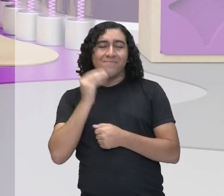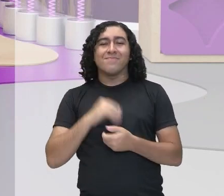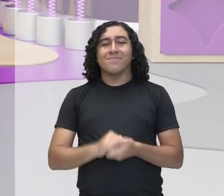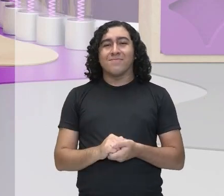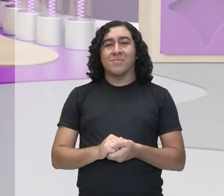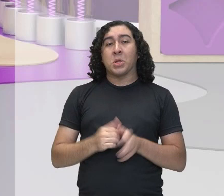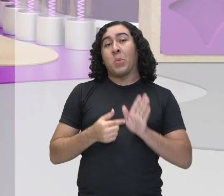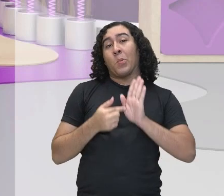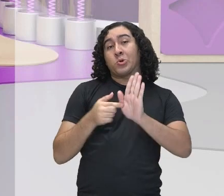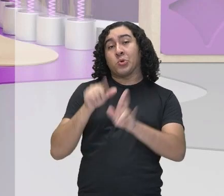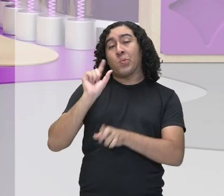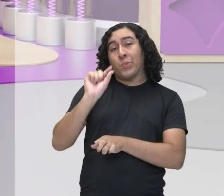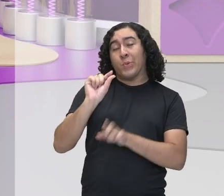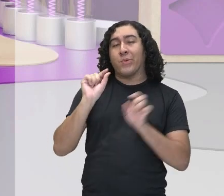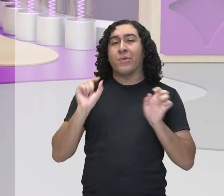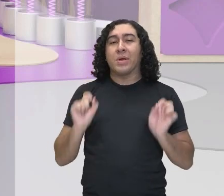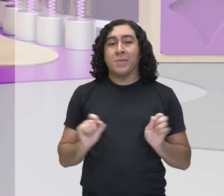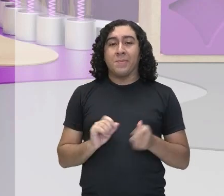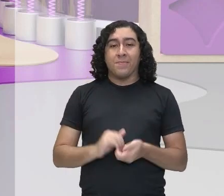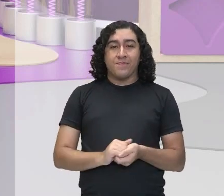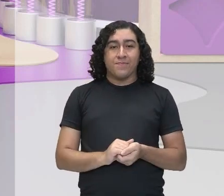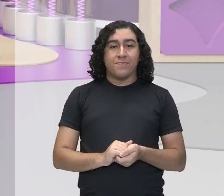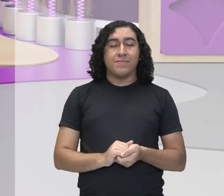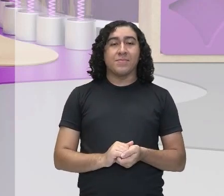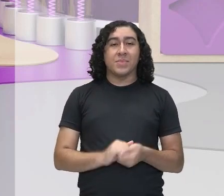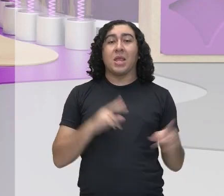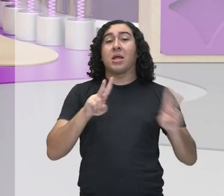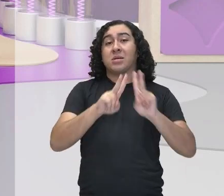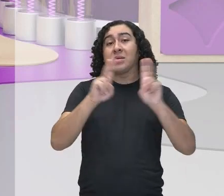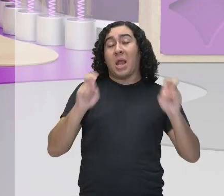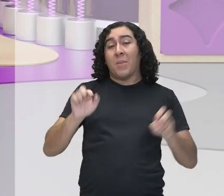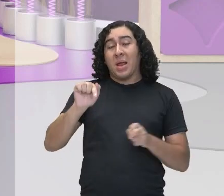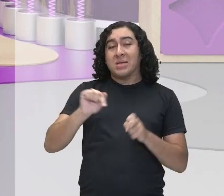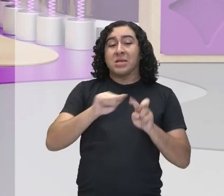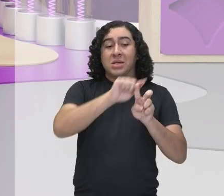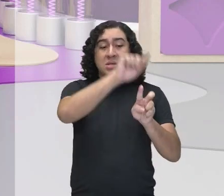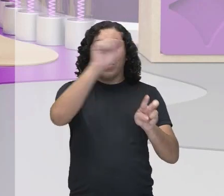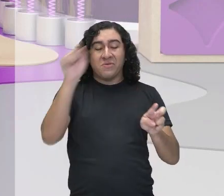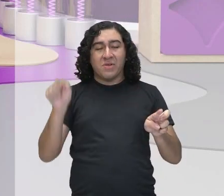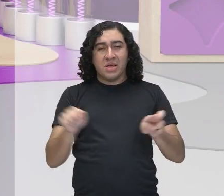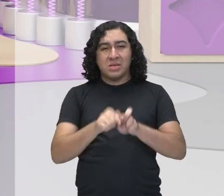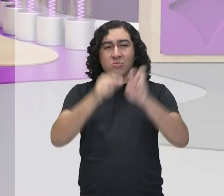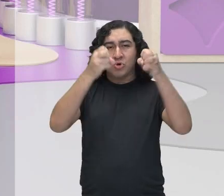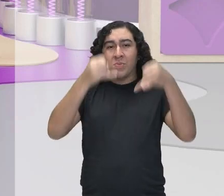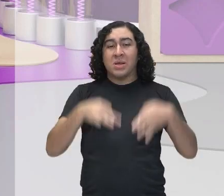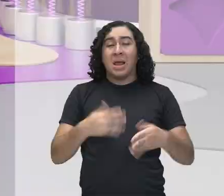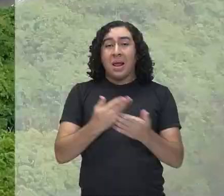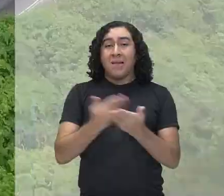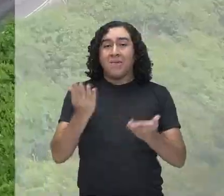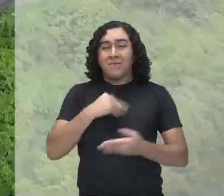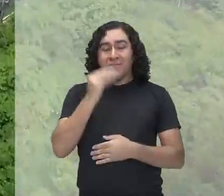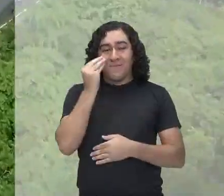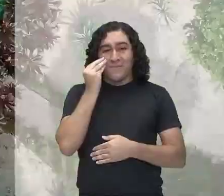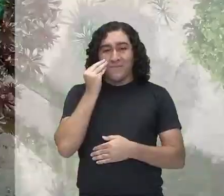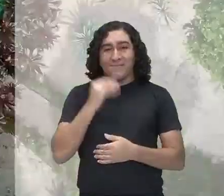para mostrar um pouquinho aí pra vocês mais um pouco sobre círculo, circunferência e o que que isso tem a ver com a nossa aula. Vamos lá!